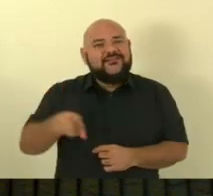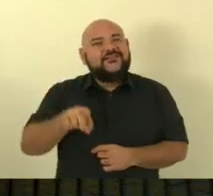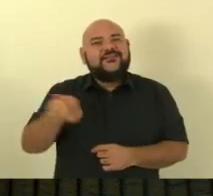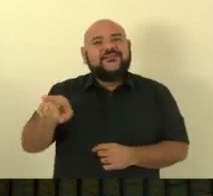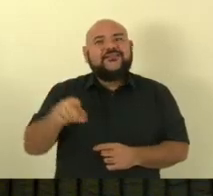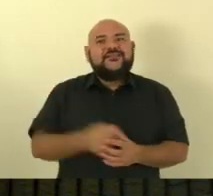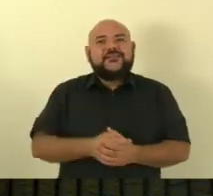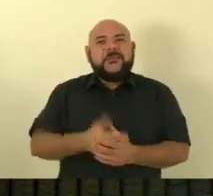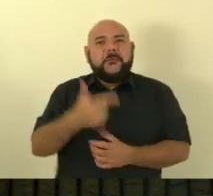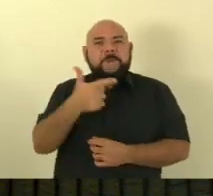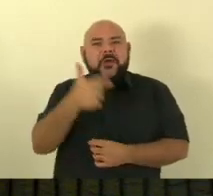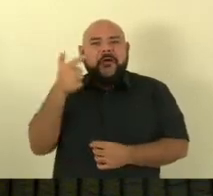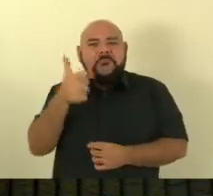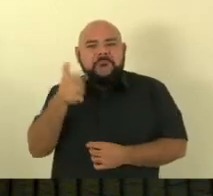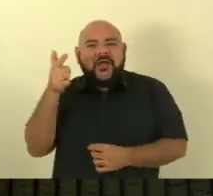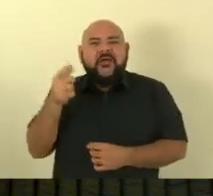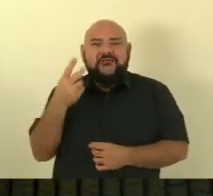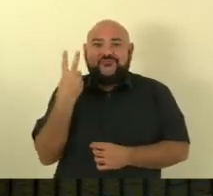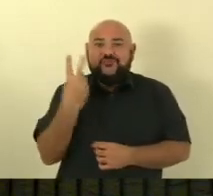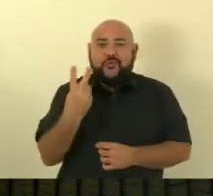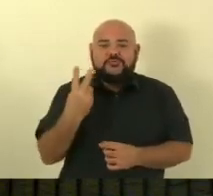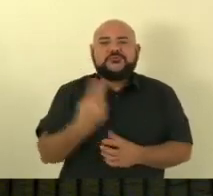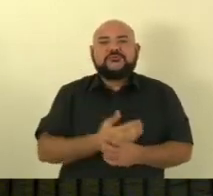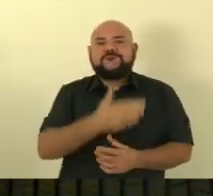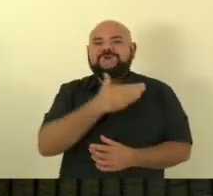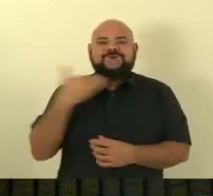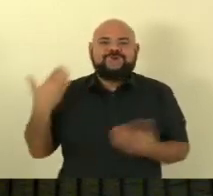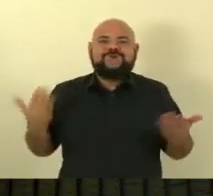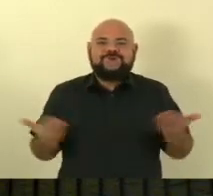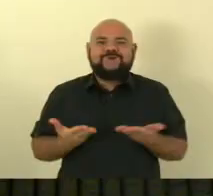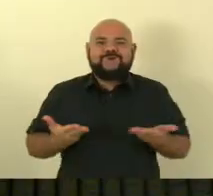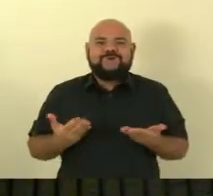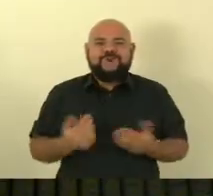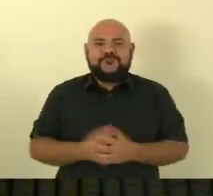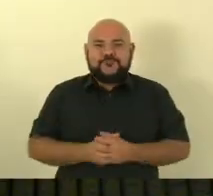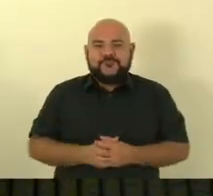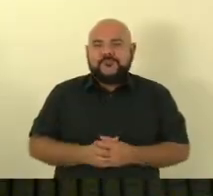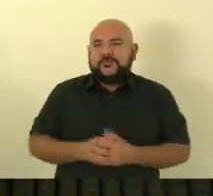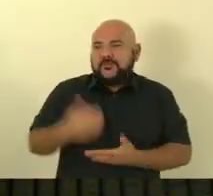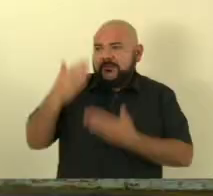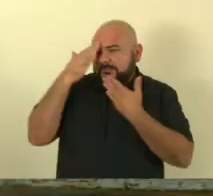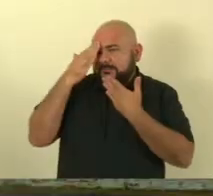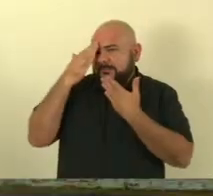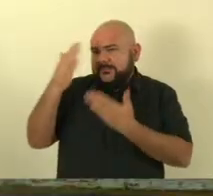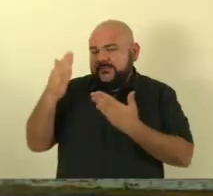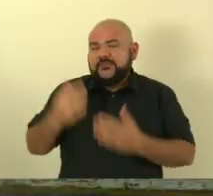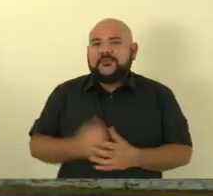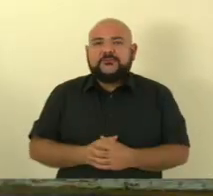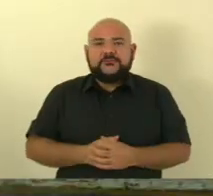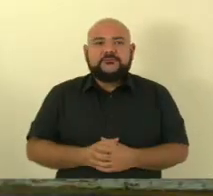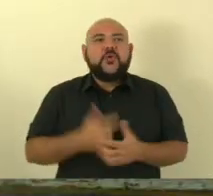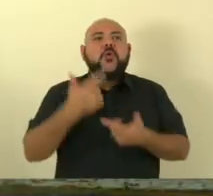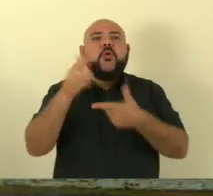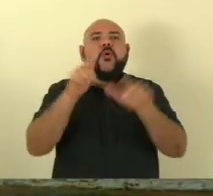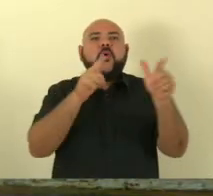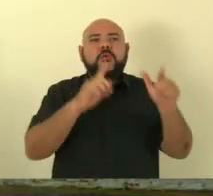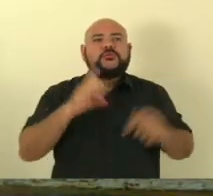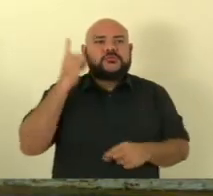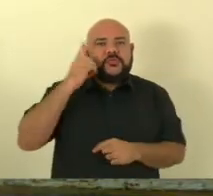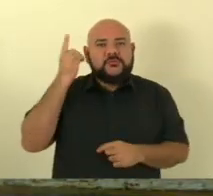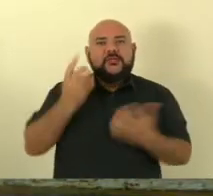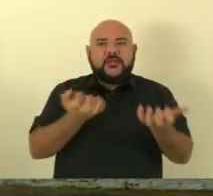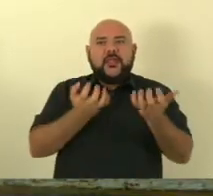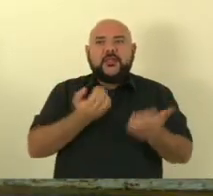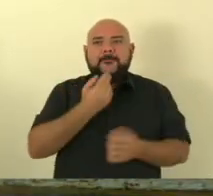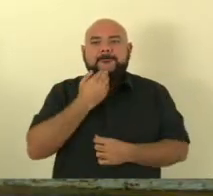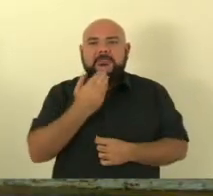atingido com dois espadas e veio a óbito nesse dia. Muito obrigado, deputado Coronel Hélio. Algum outro deputado deseja fazer o pedido do